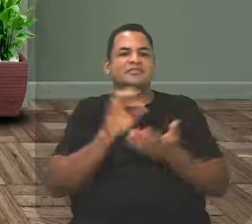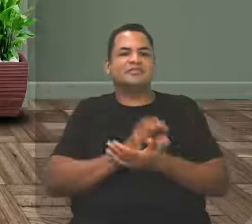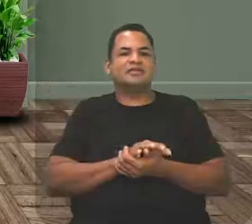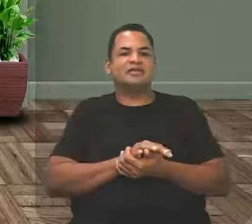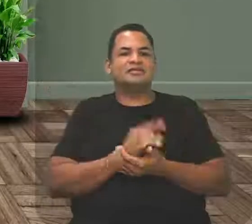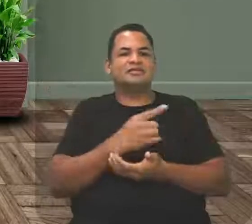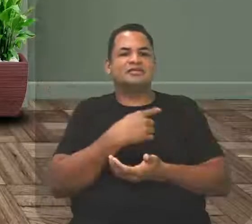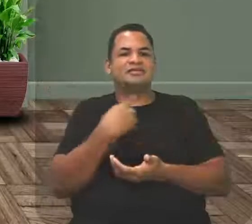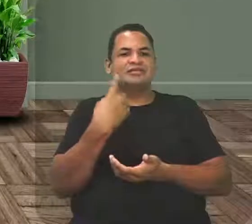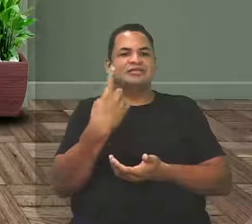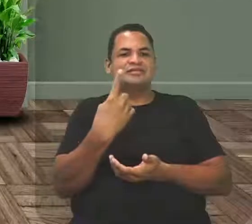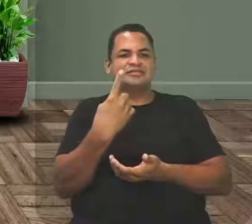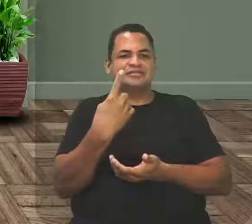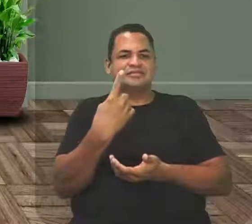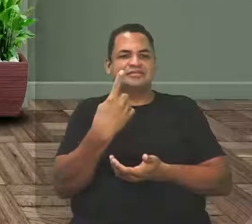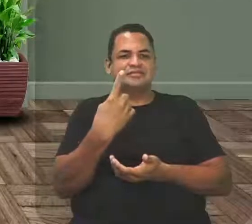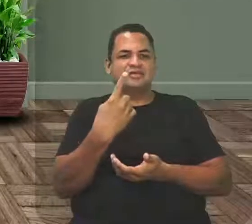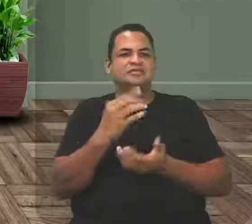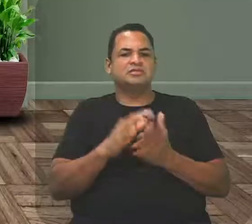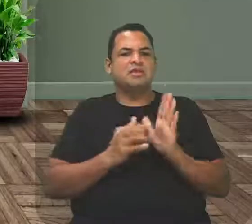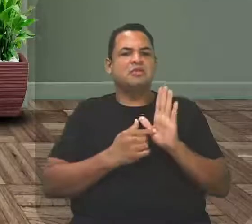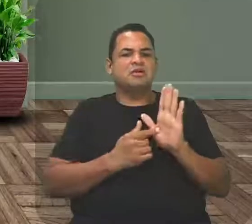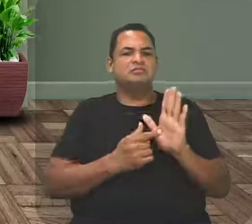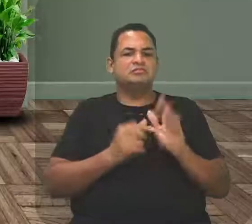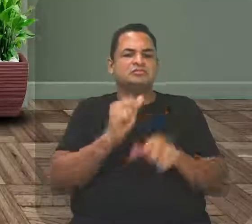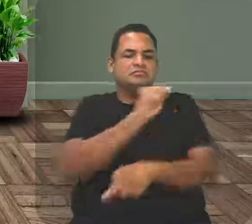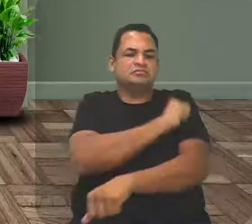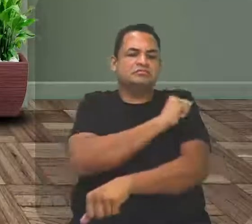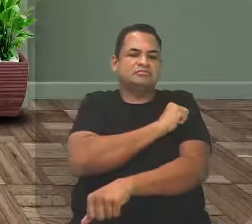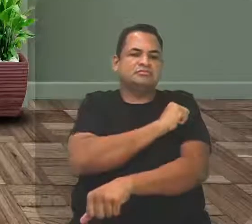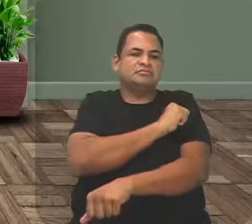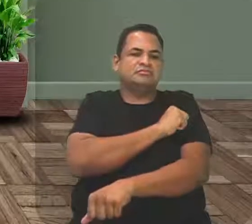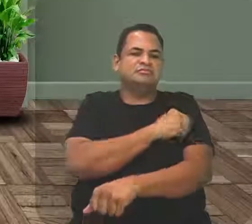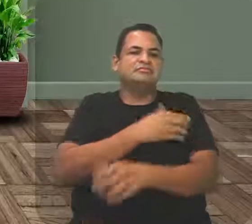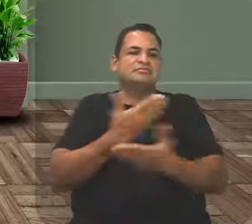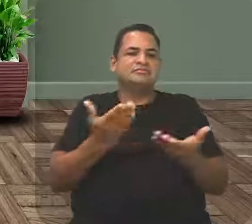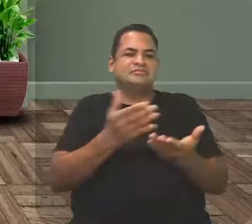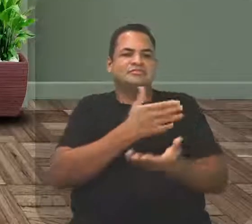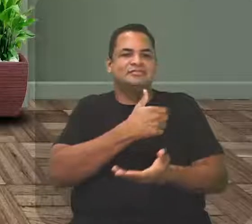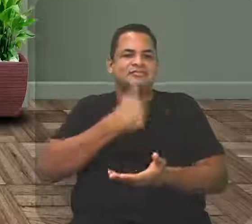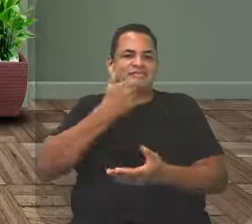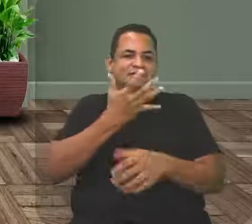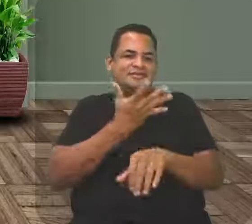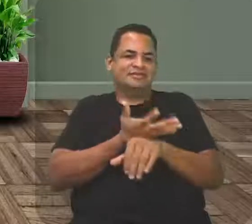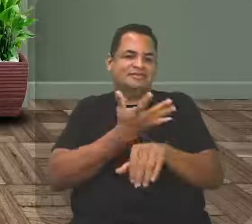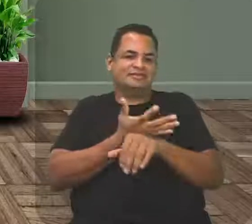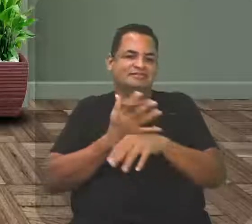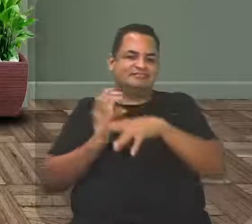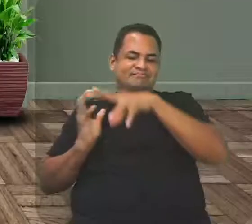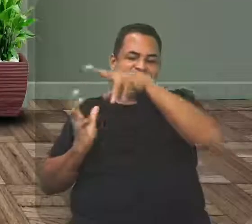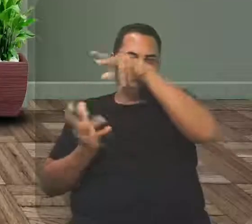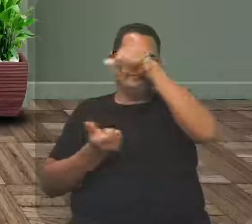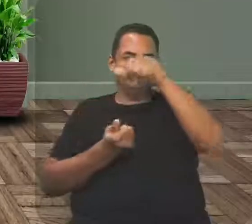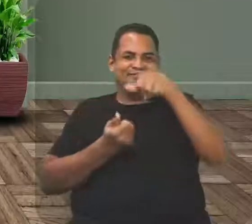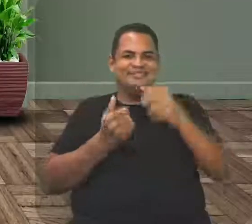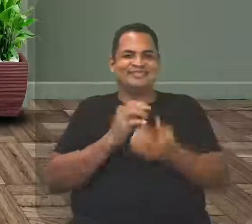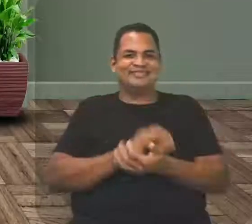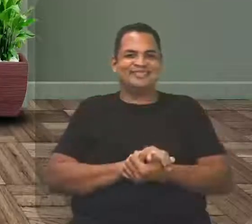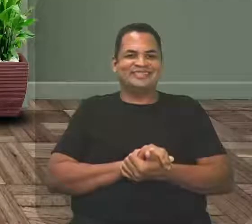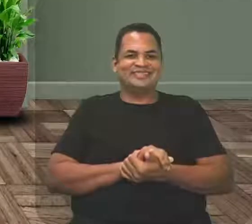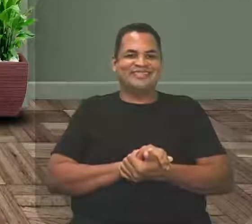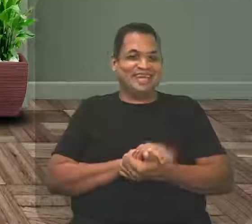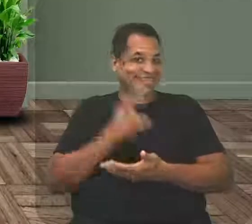nós já anunciamos para o nosso aluno, você aí que está assistindo as aulas da melhor disciplina do mundo. História. A gente